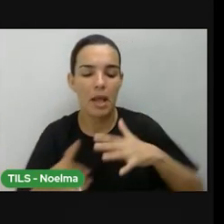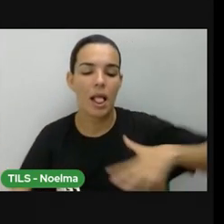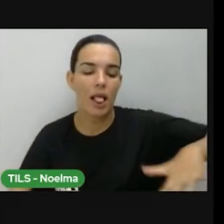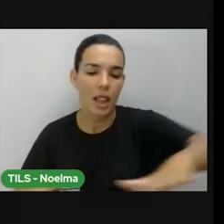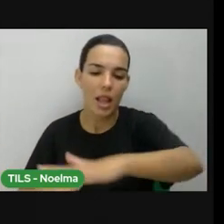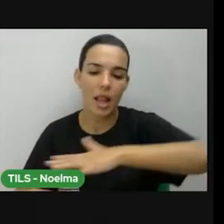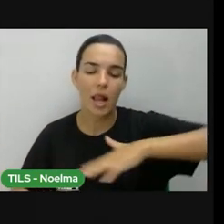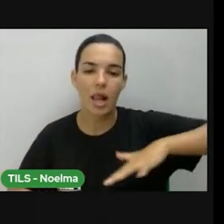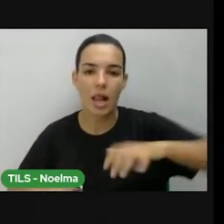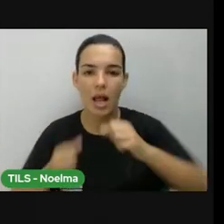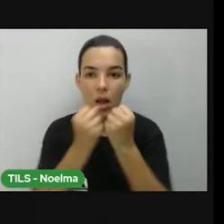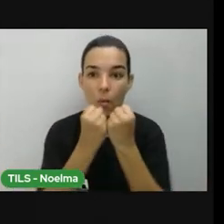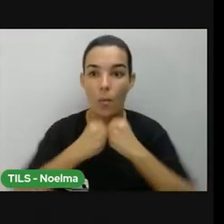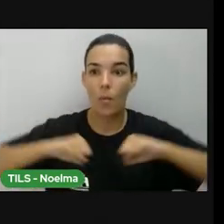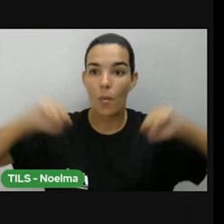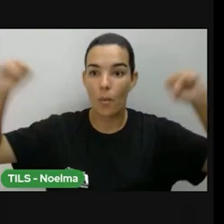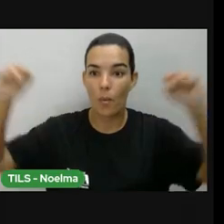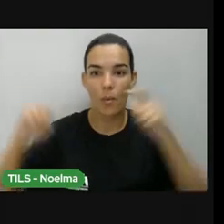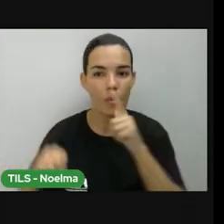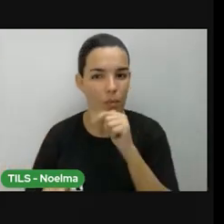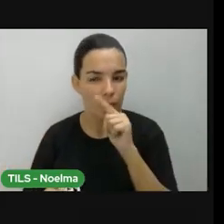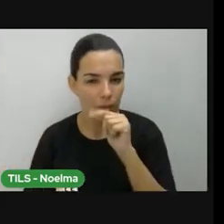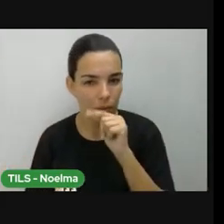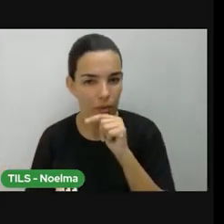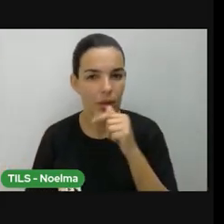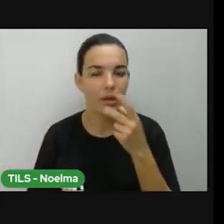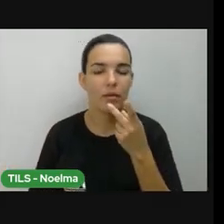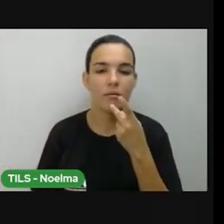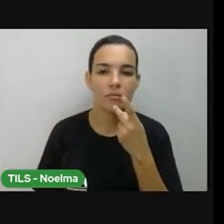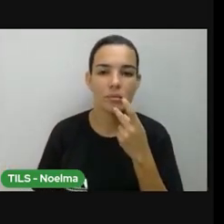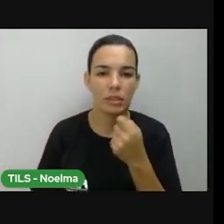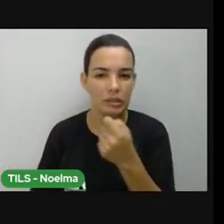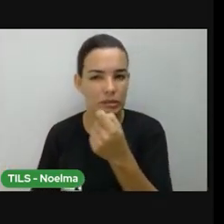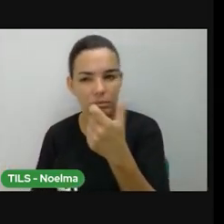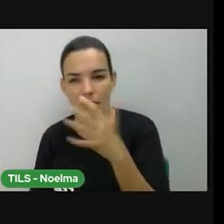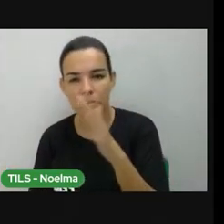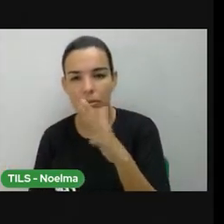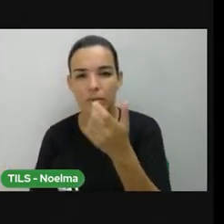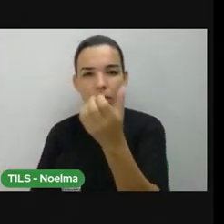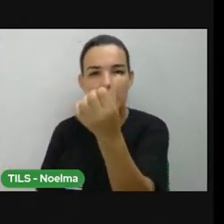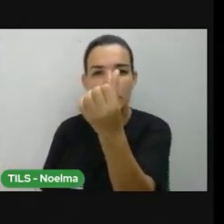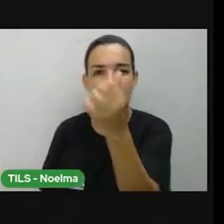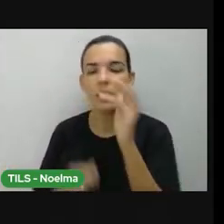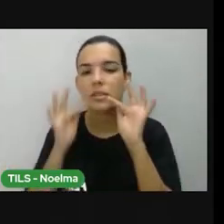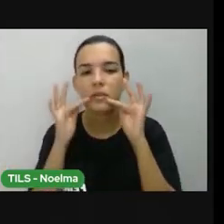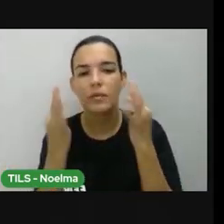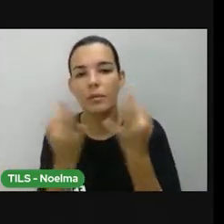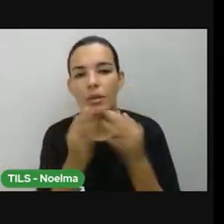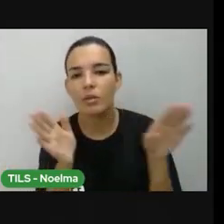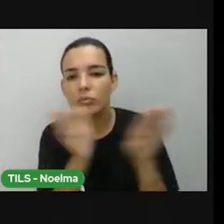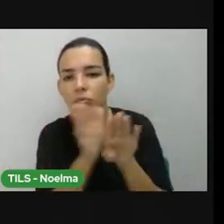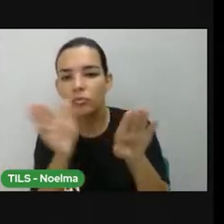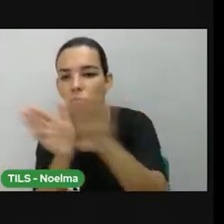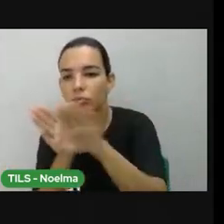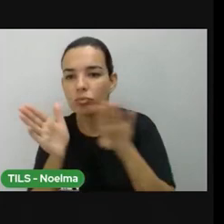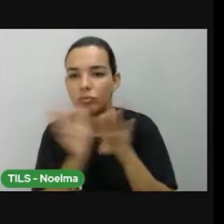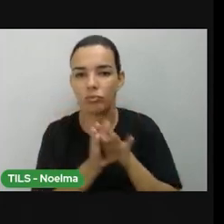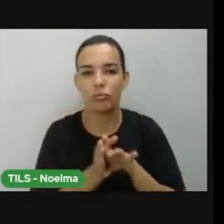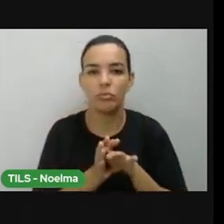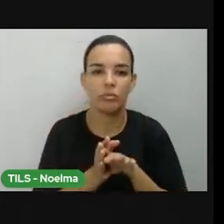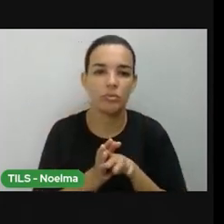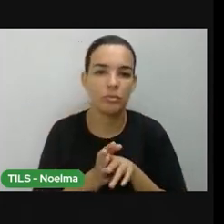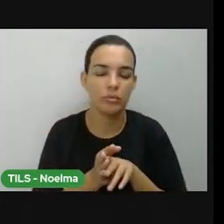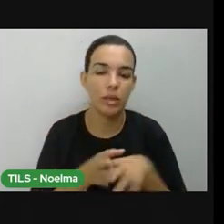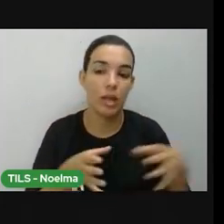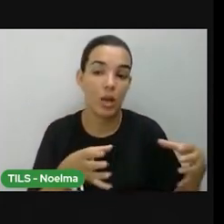descendência que veio de Matinha, não é? Tiveram as seis, nove famílias, para aqui, e alguma delas também, já